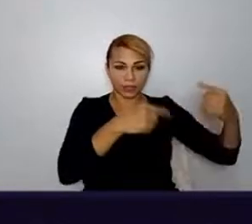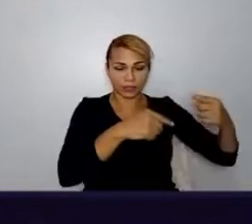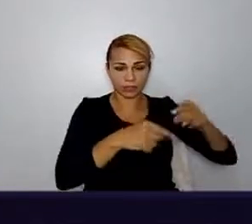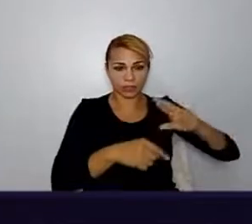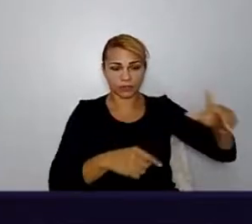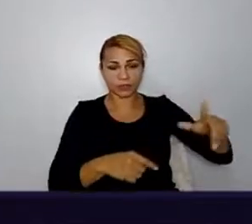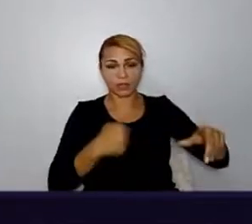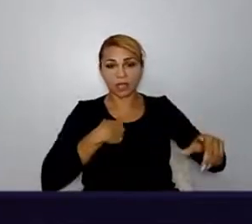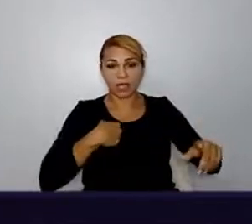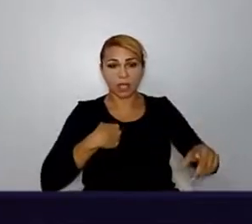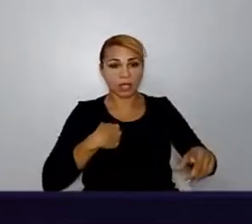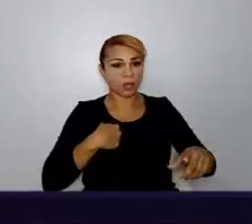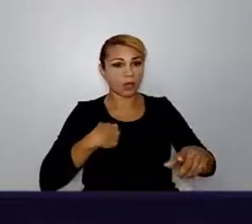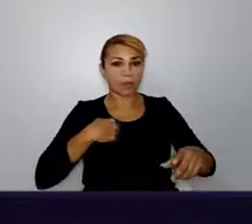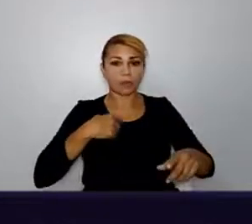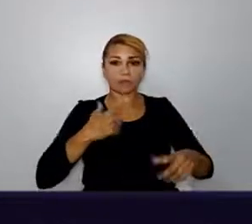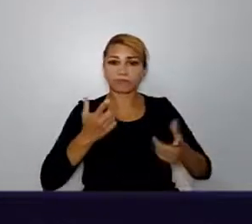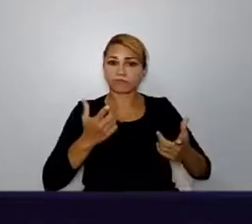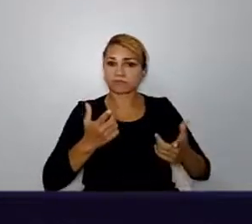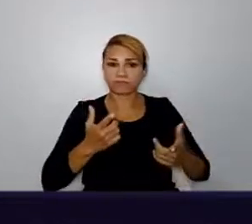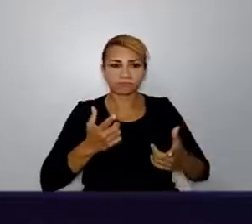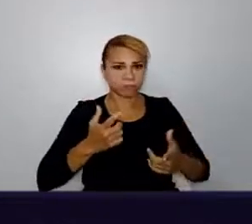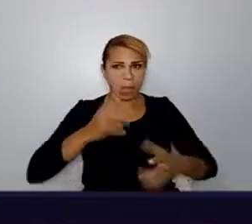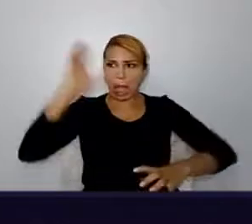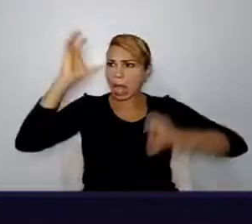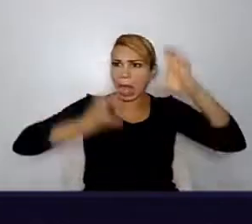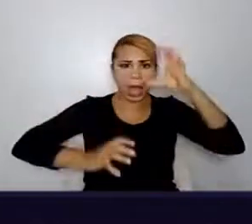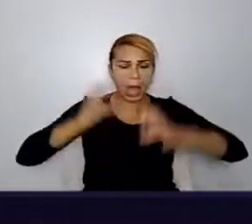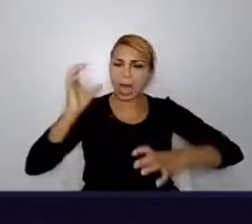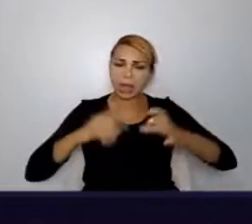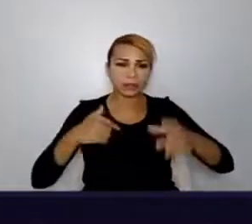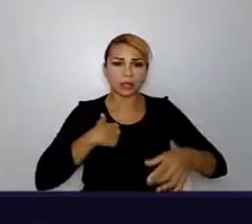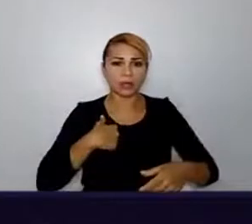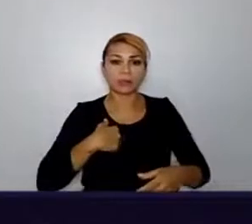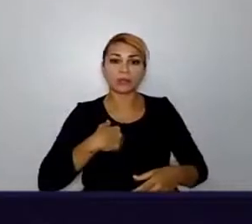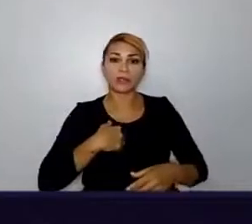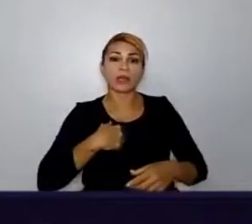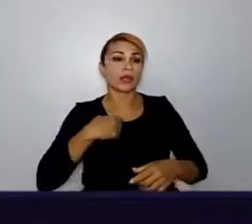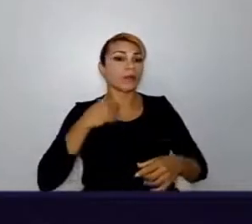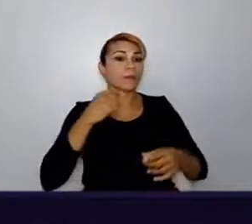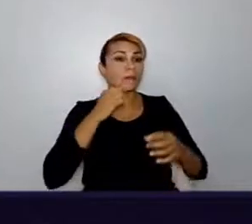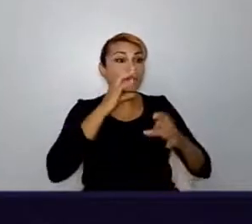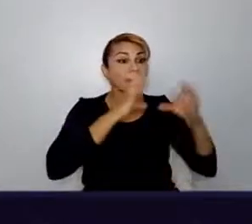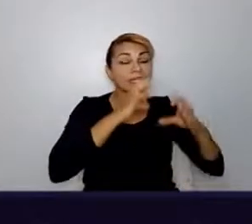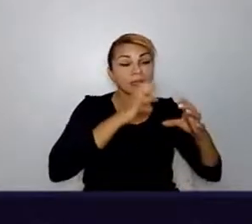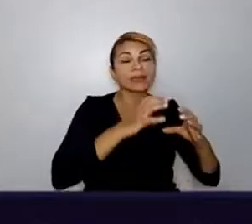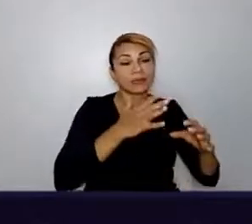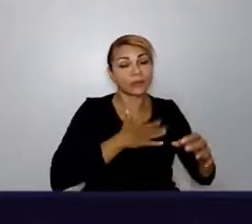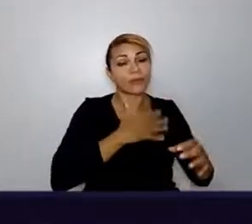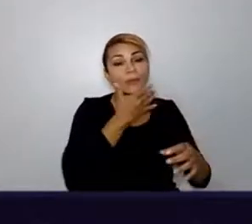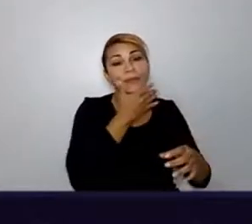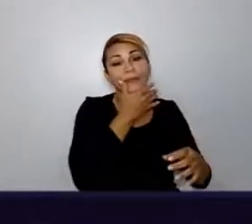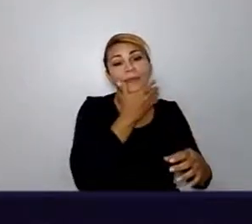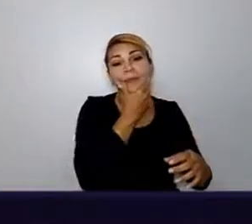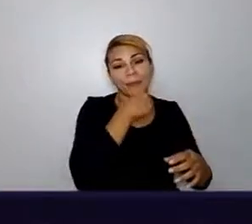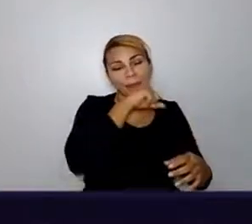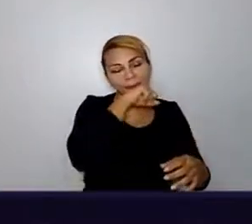mas, assim, eu fiquei com muita raiva das posições, das fake news, de tudo, sabe?